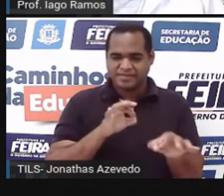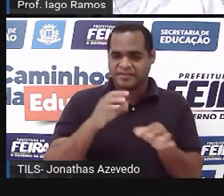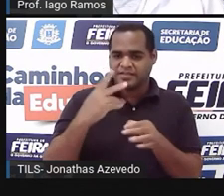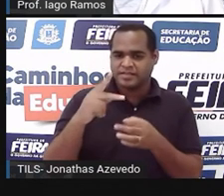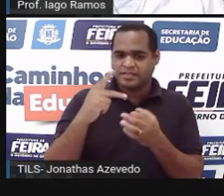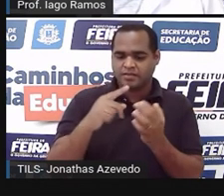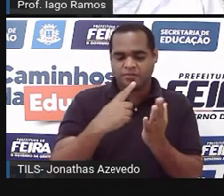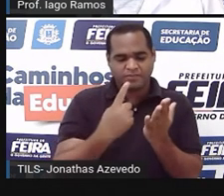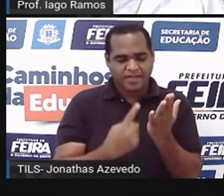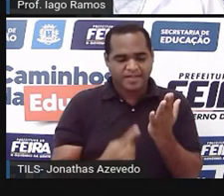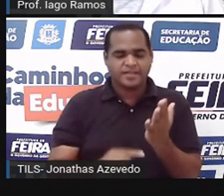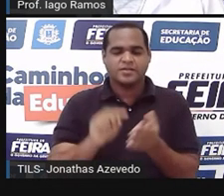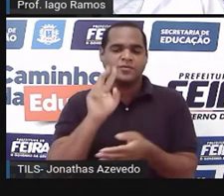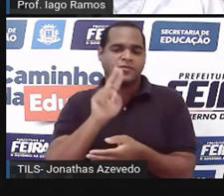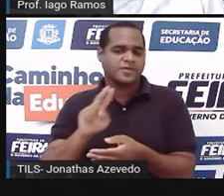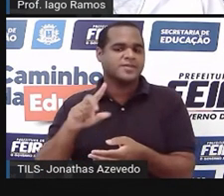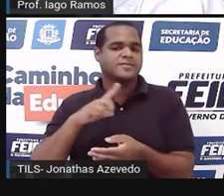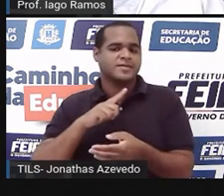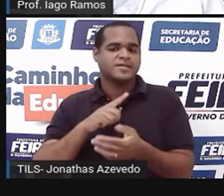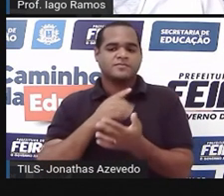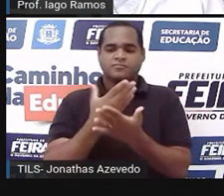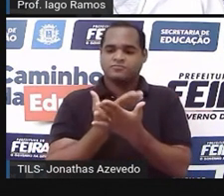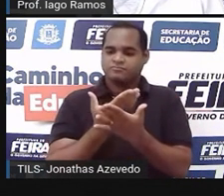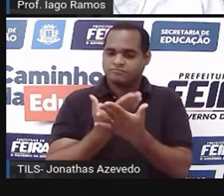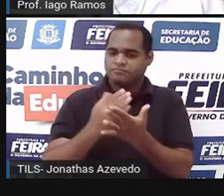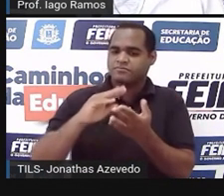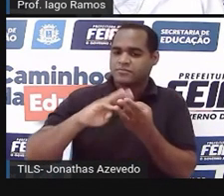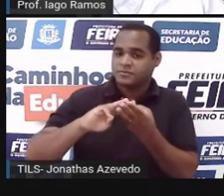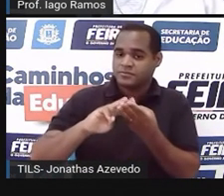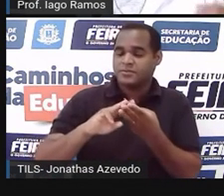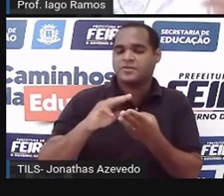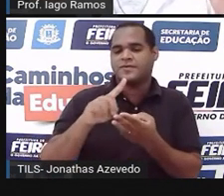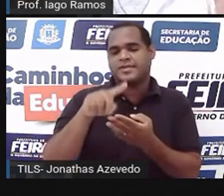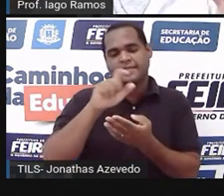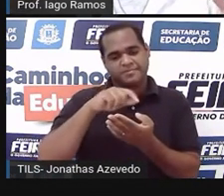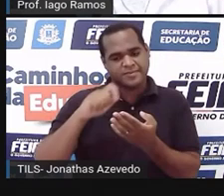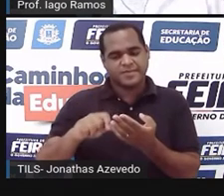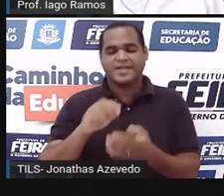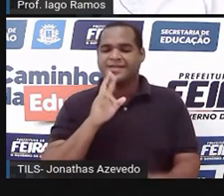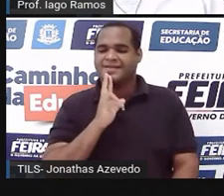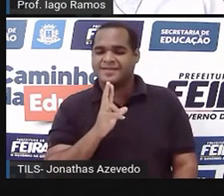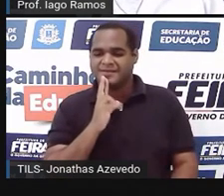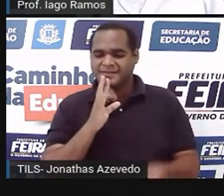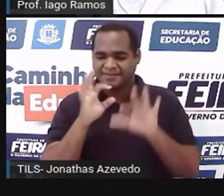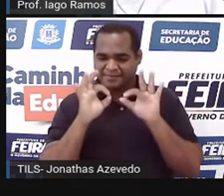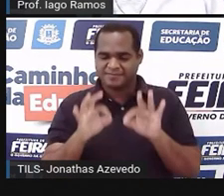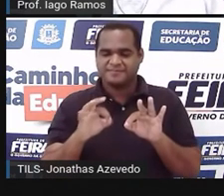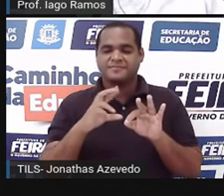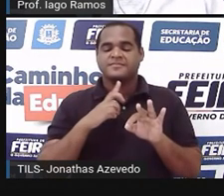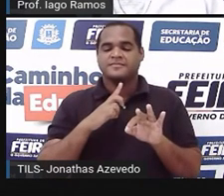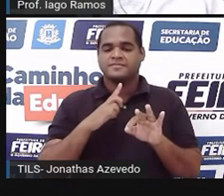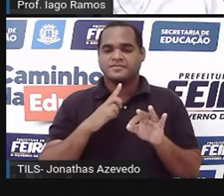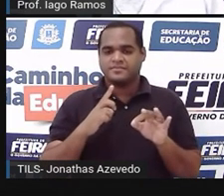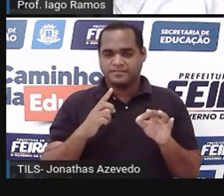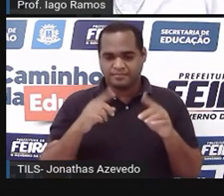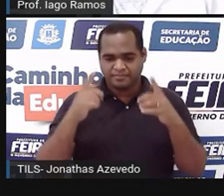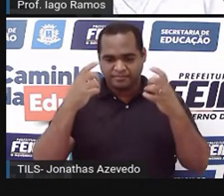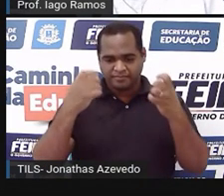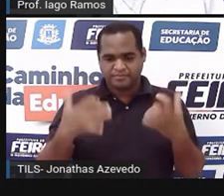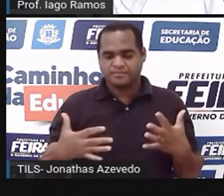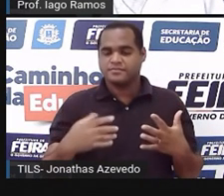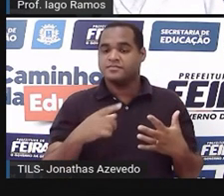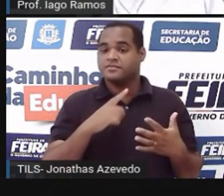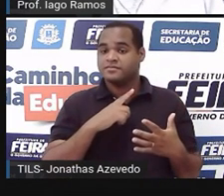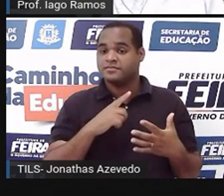usa para estudar matemática você escrever um comentário pequeno dizendo contando